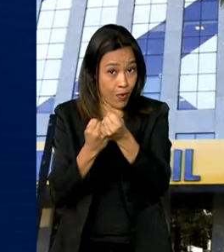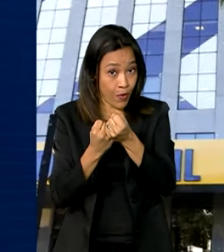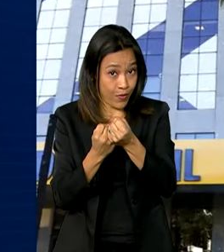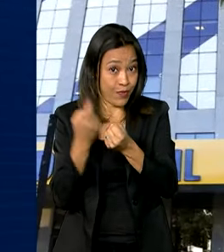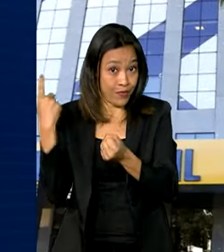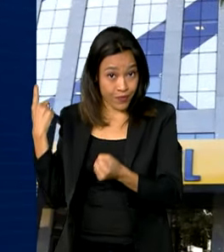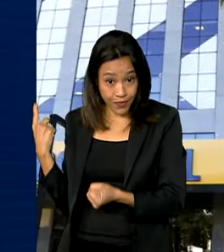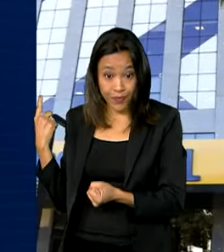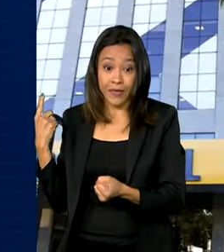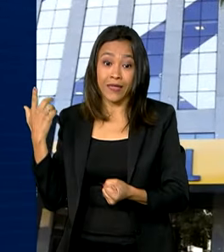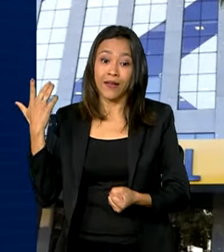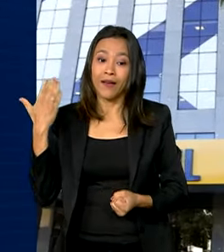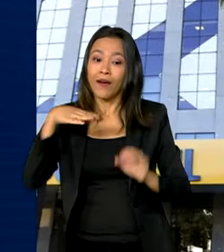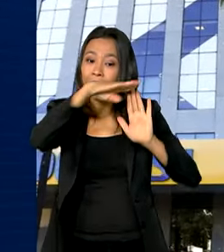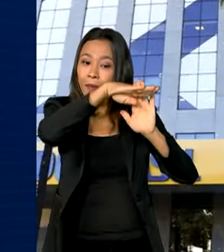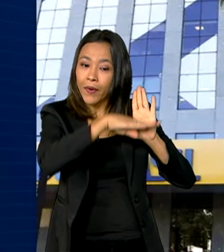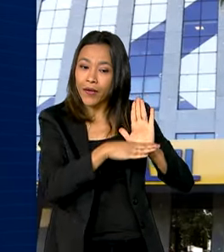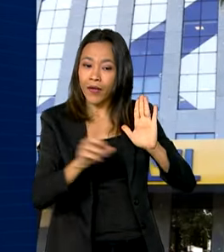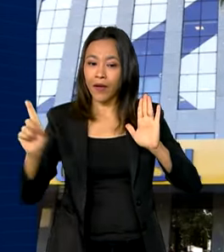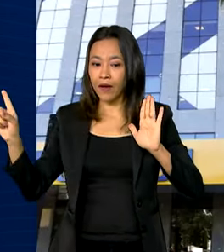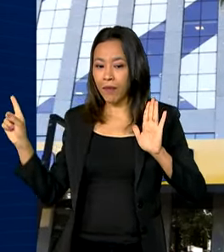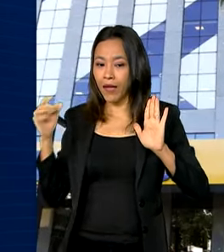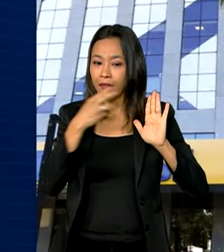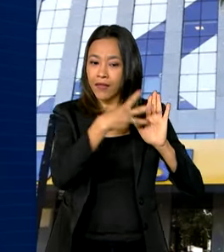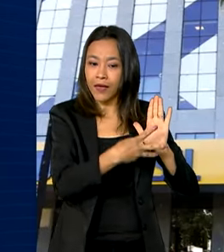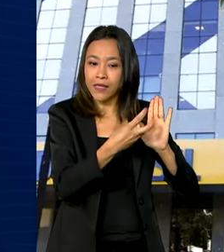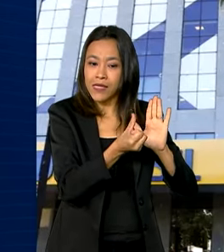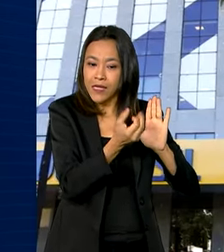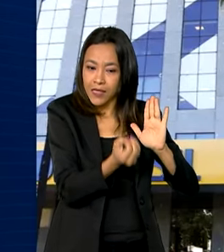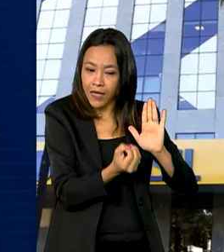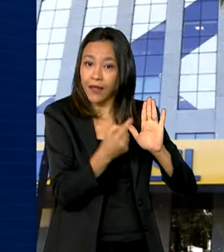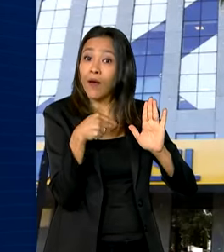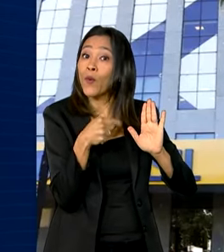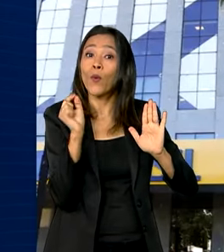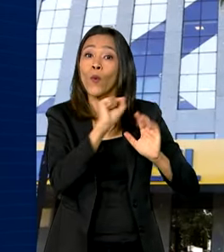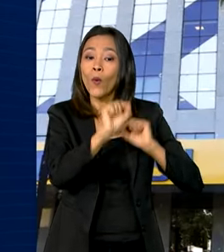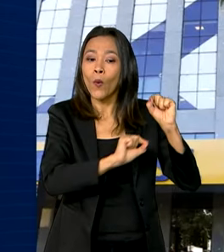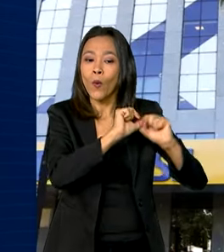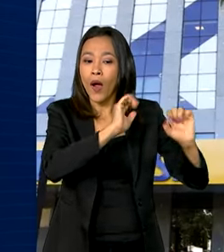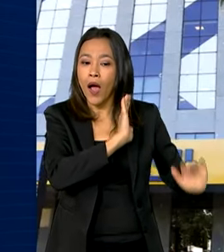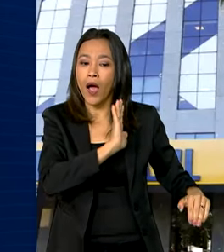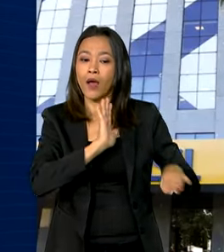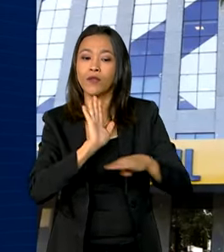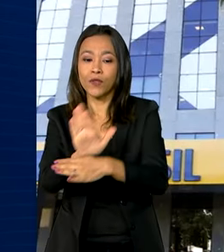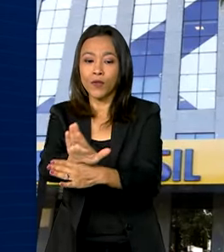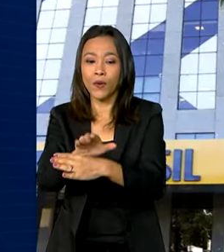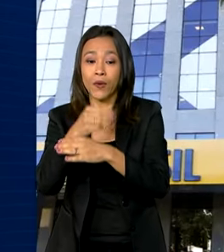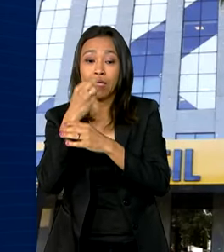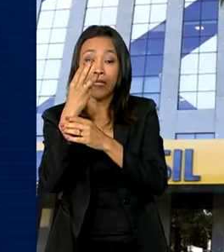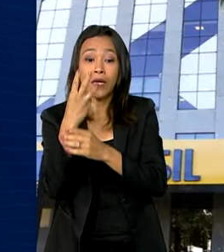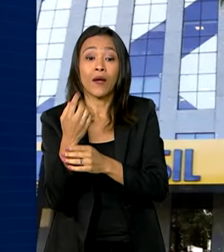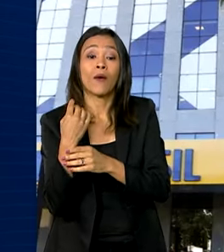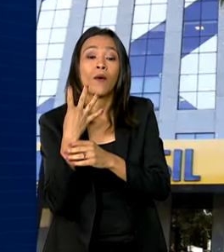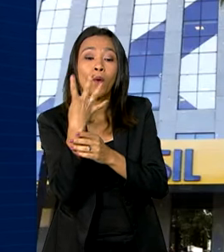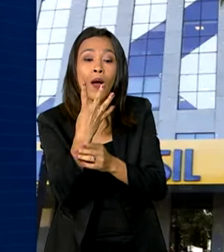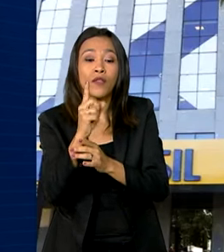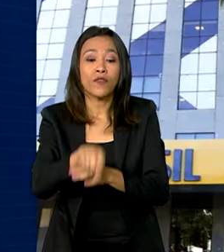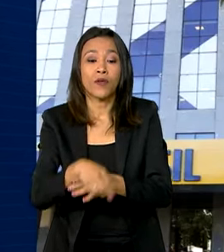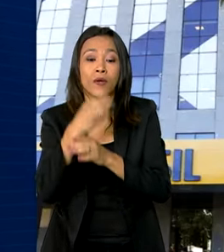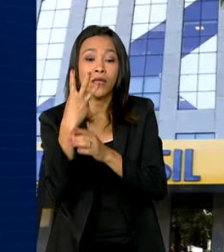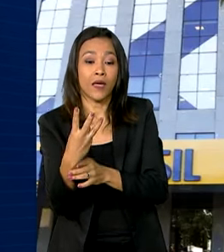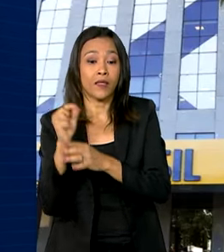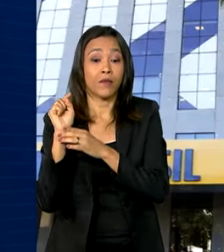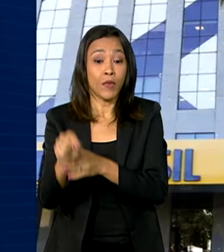crédito, o Procred 360 beneficiou 4,3 mil empresas com um